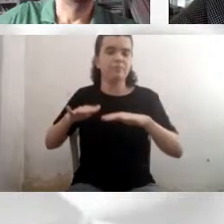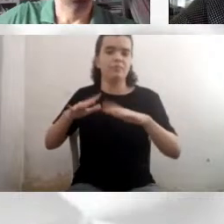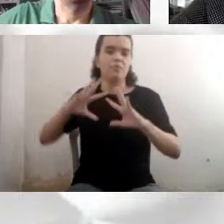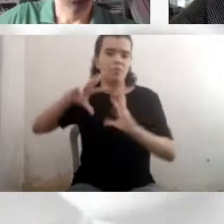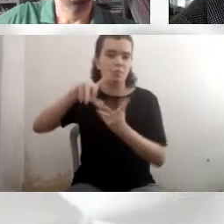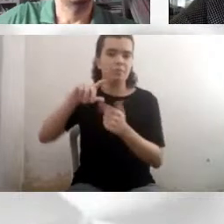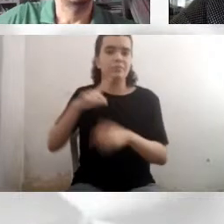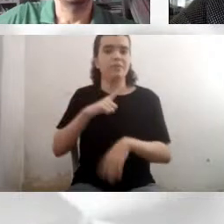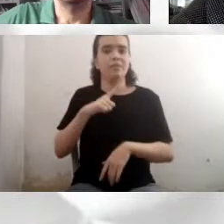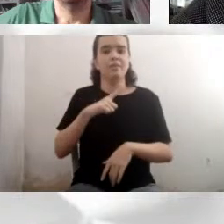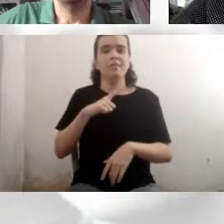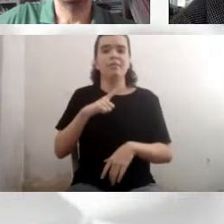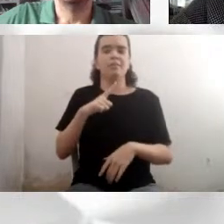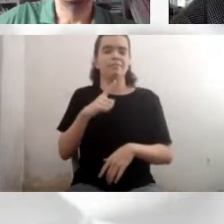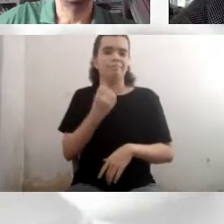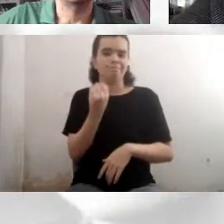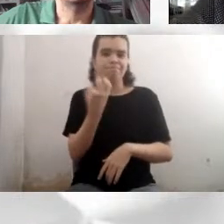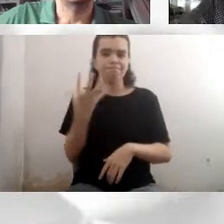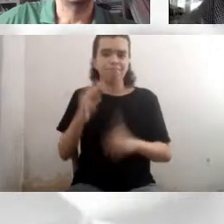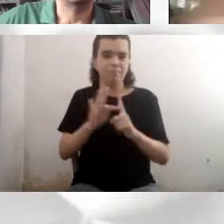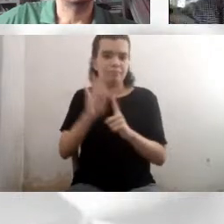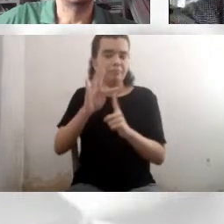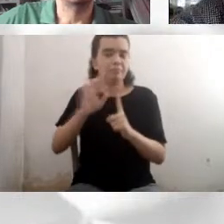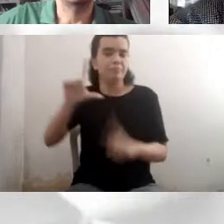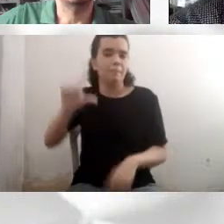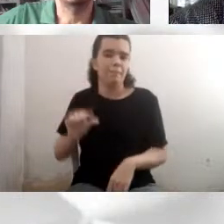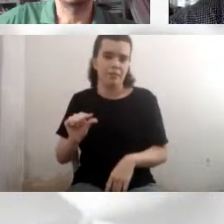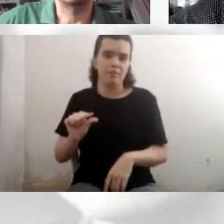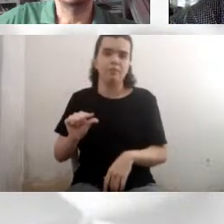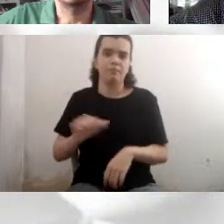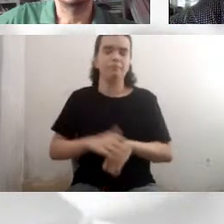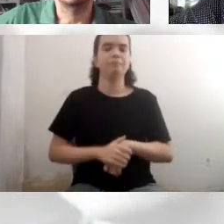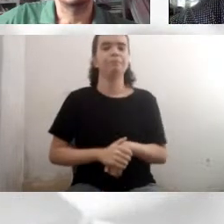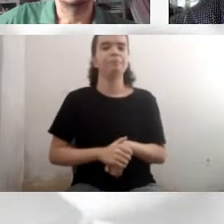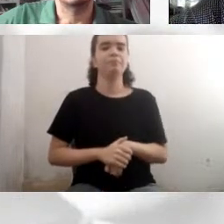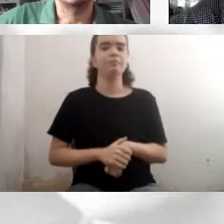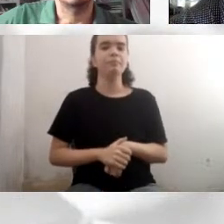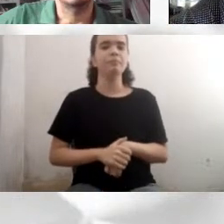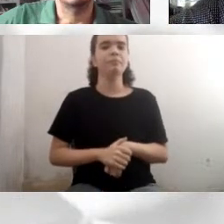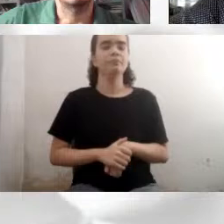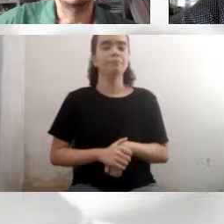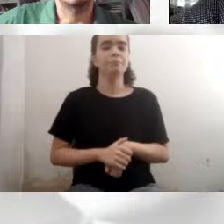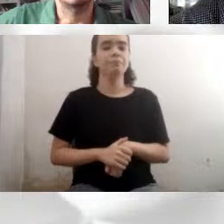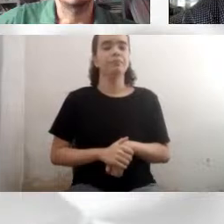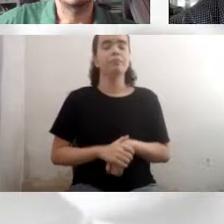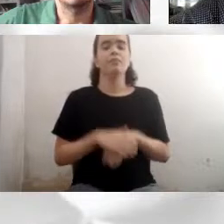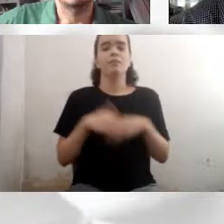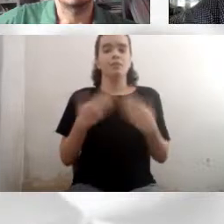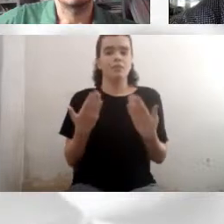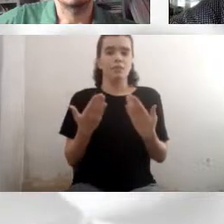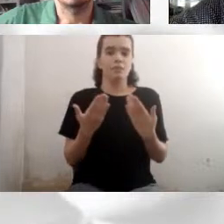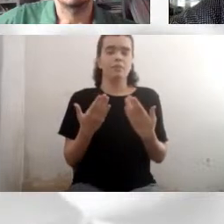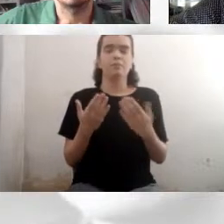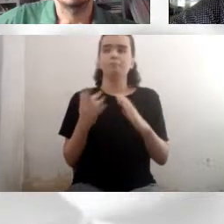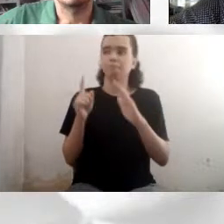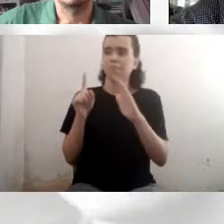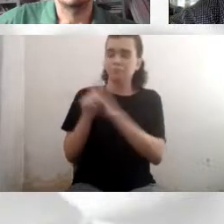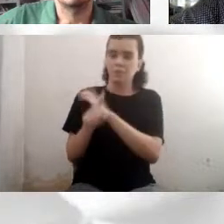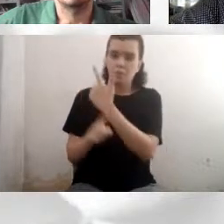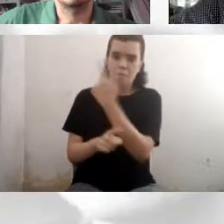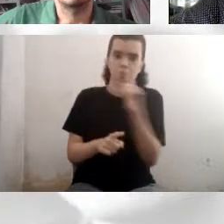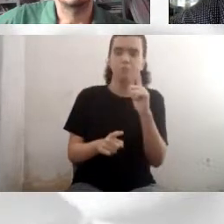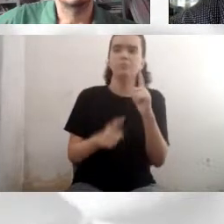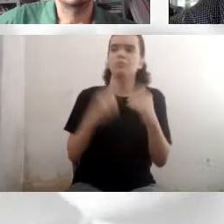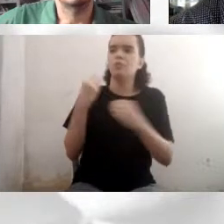O que podemos esperar com os lançamentos dos grandes telescópios? Podemos esperar novos dados para a cosmologia